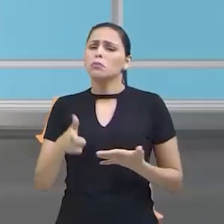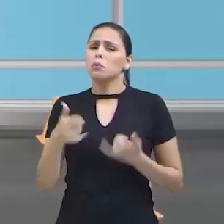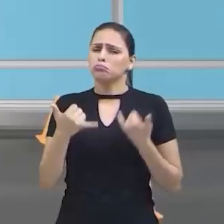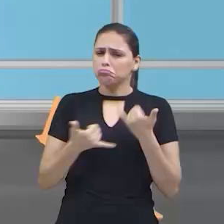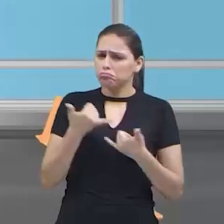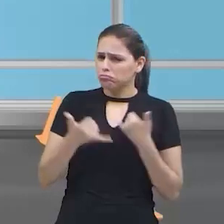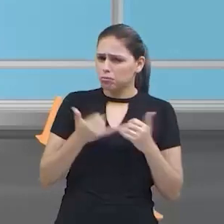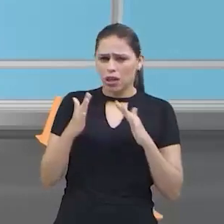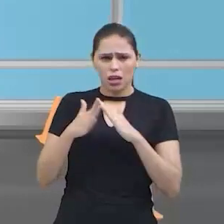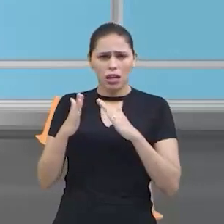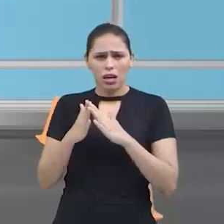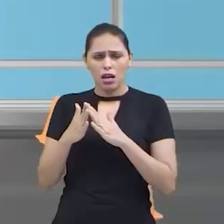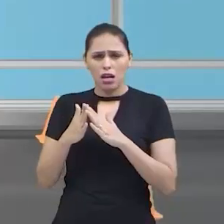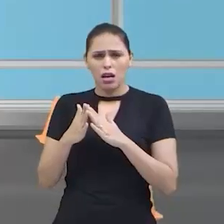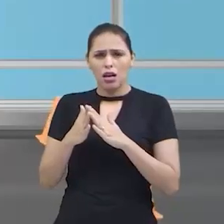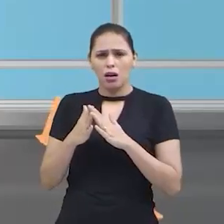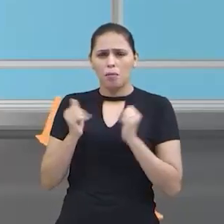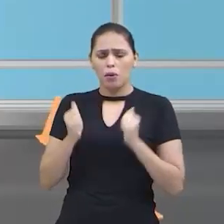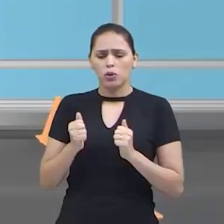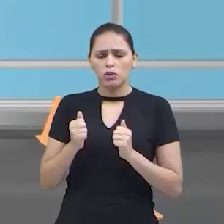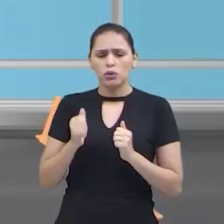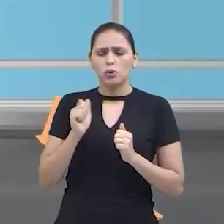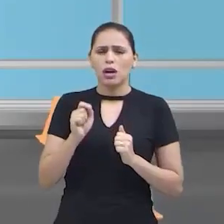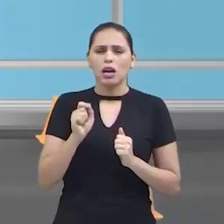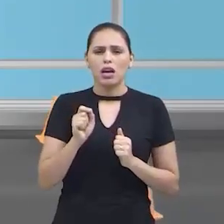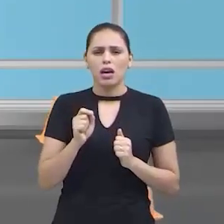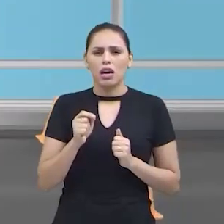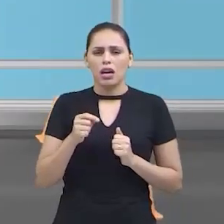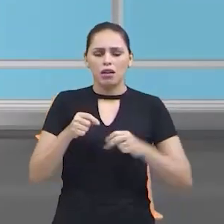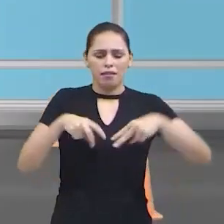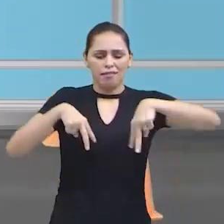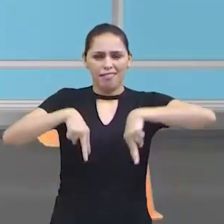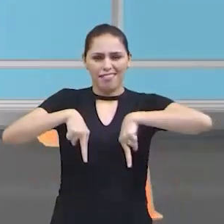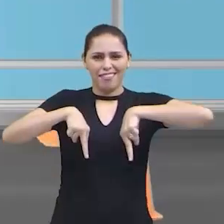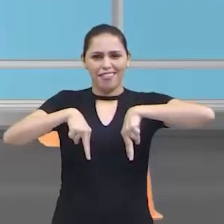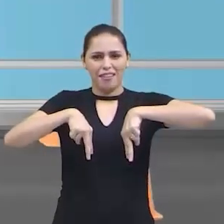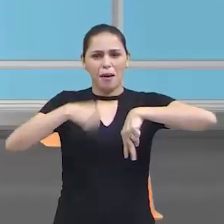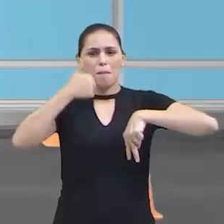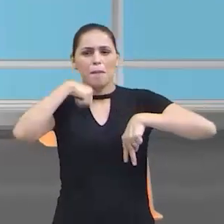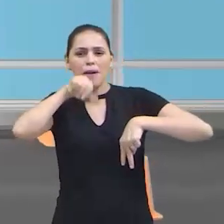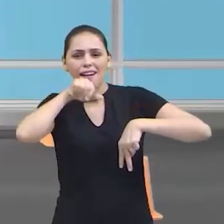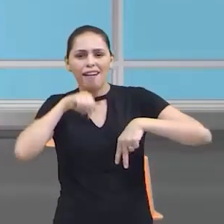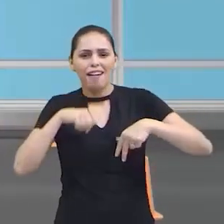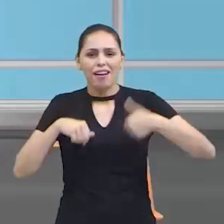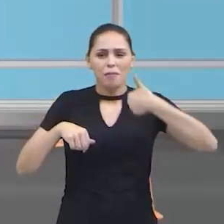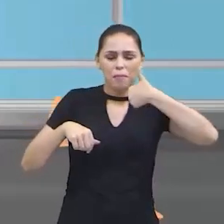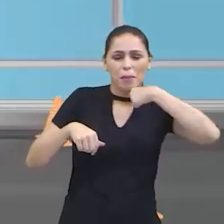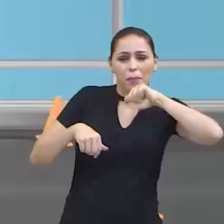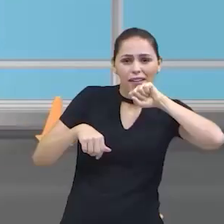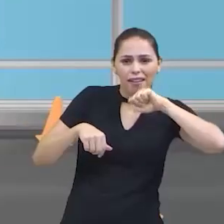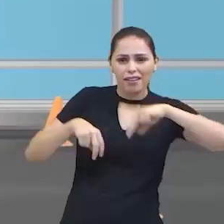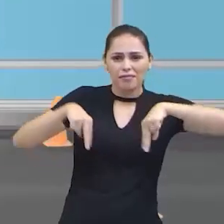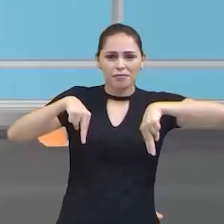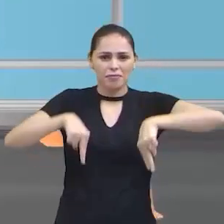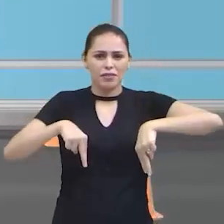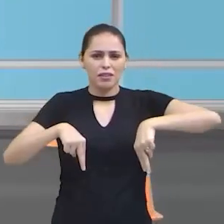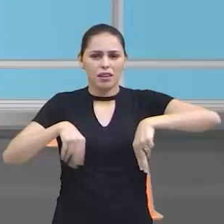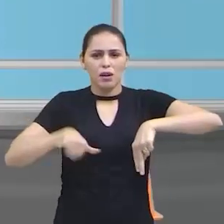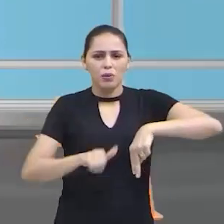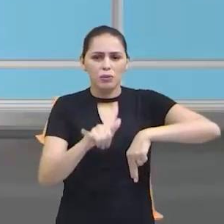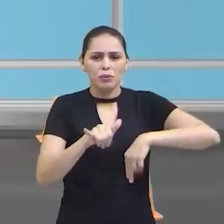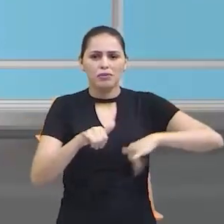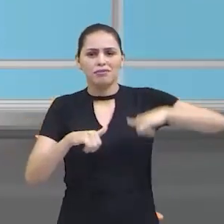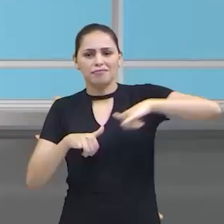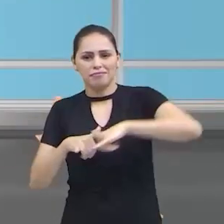casa. A gente pode brincar. Você pode ficar de frente para o papai e para a mamãe. E a gente pode jogar um para o outro. E aí, inventar várias